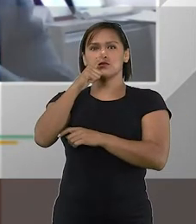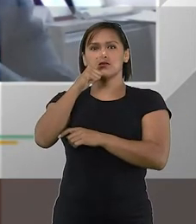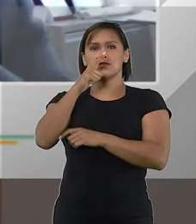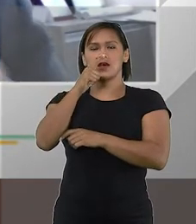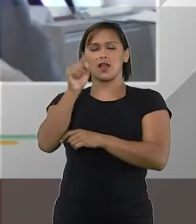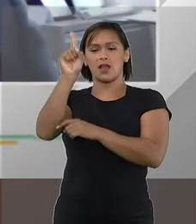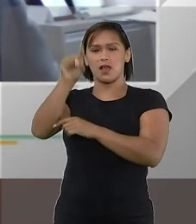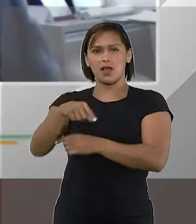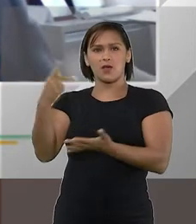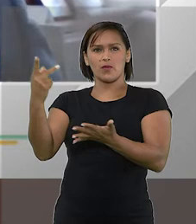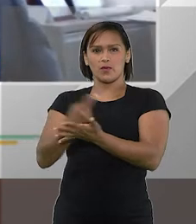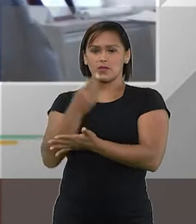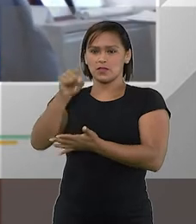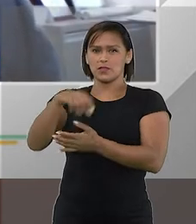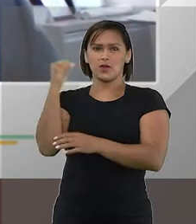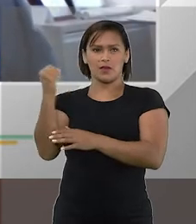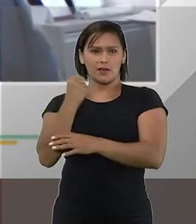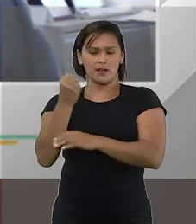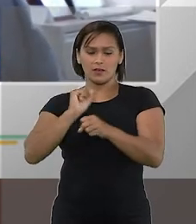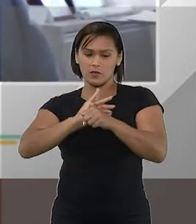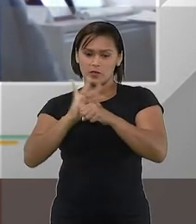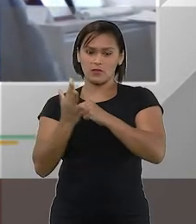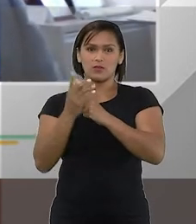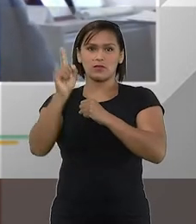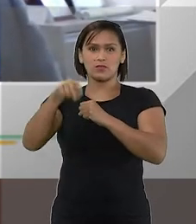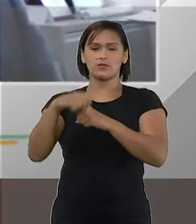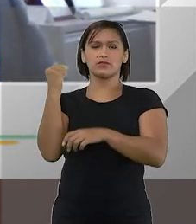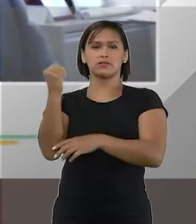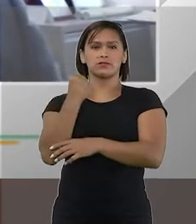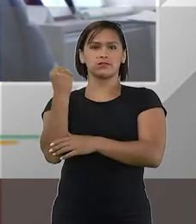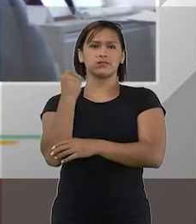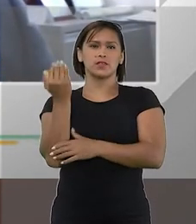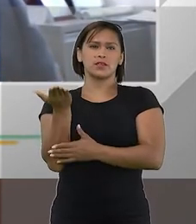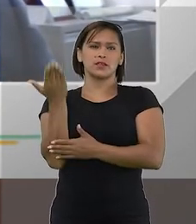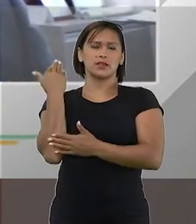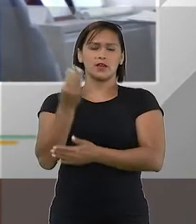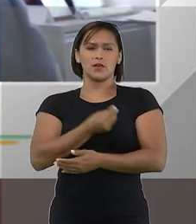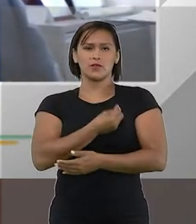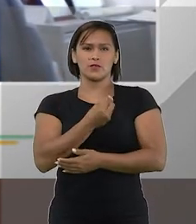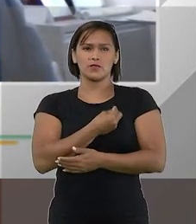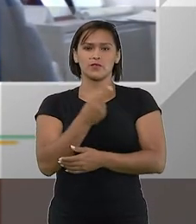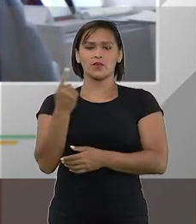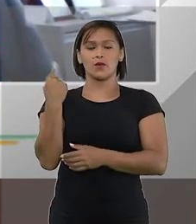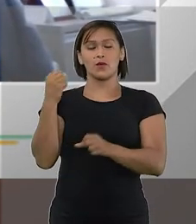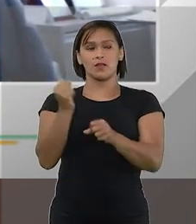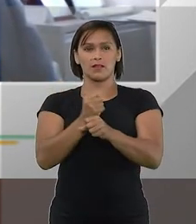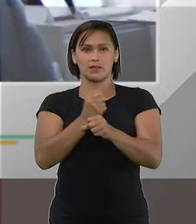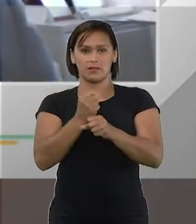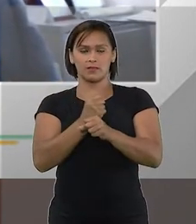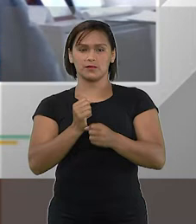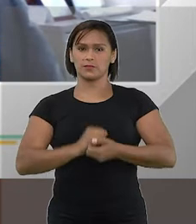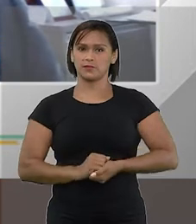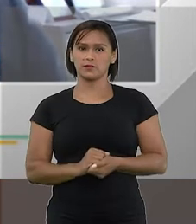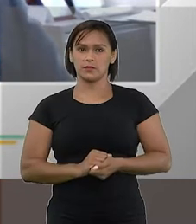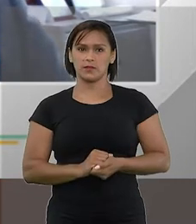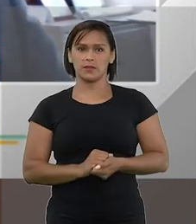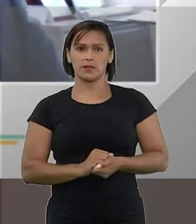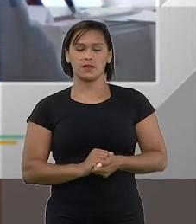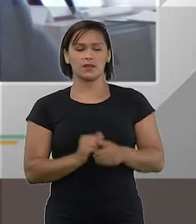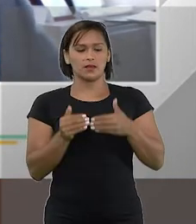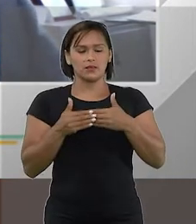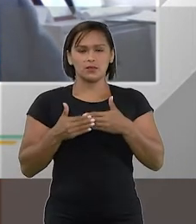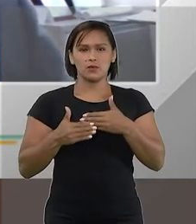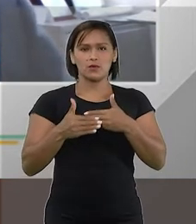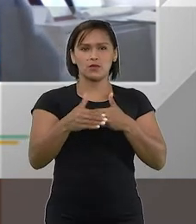grave crise que nós vivemos naquele momento. Esse